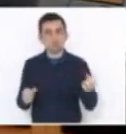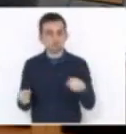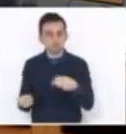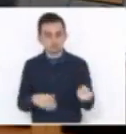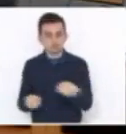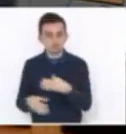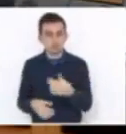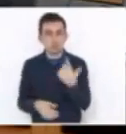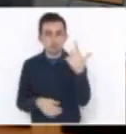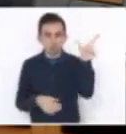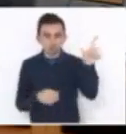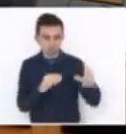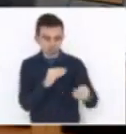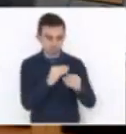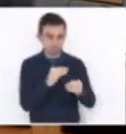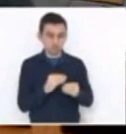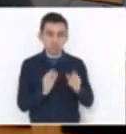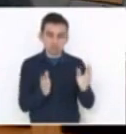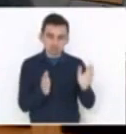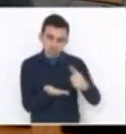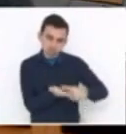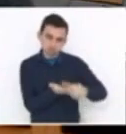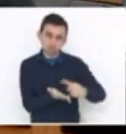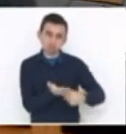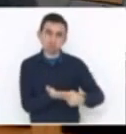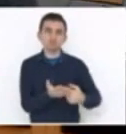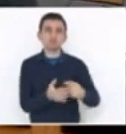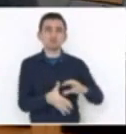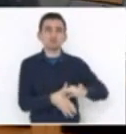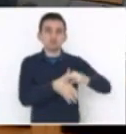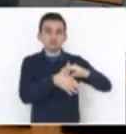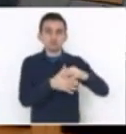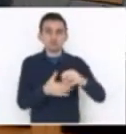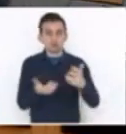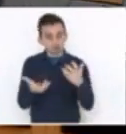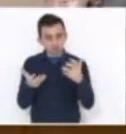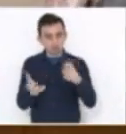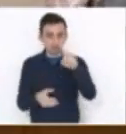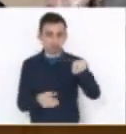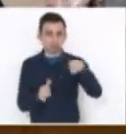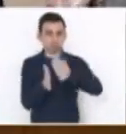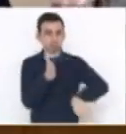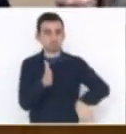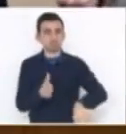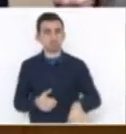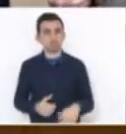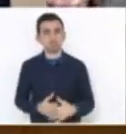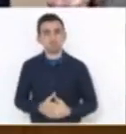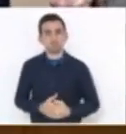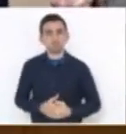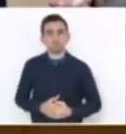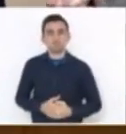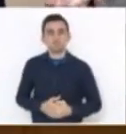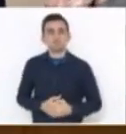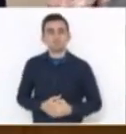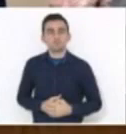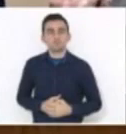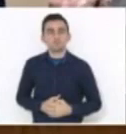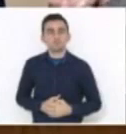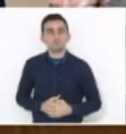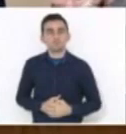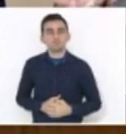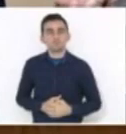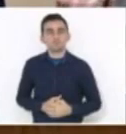conforme acordo com os líderes, nós recomendamos a rejeição, senhor presidente. Vamos abrir o painel para conferir os